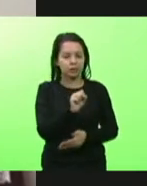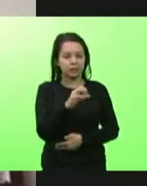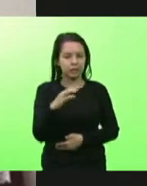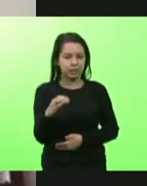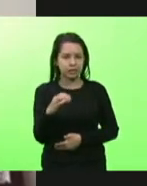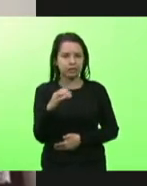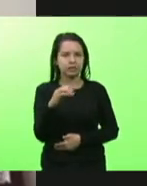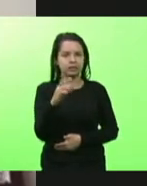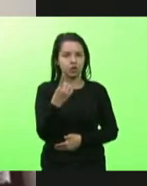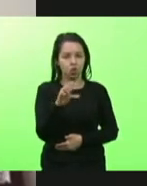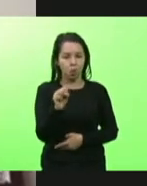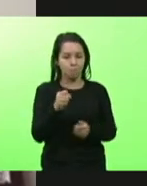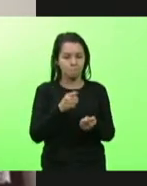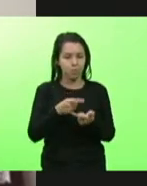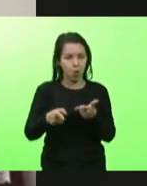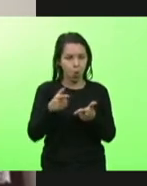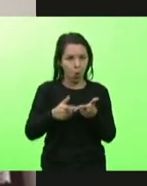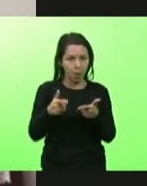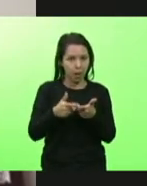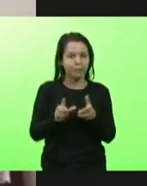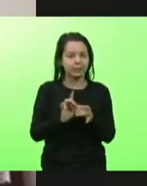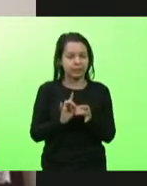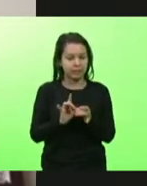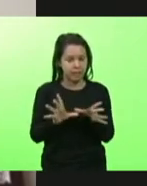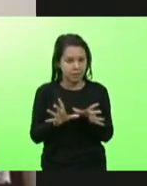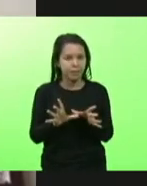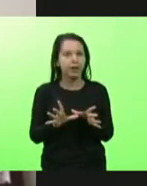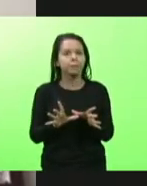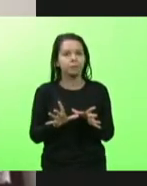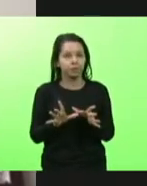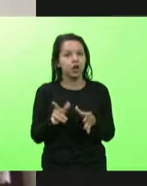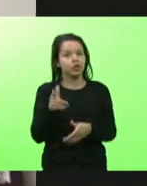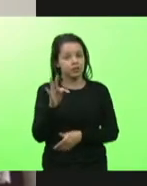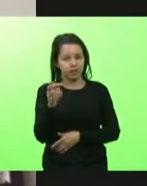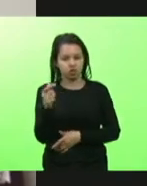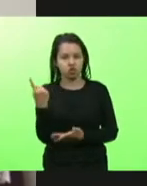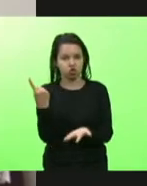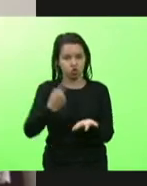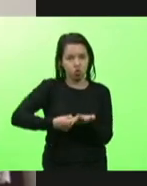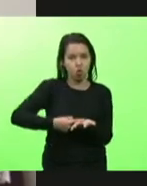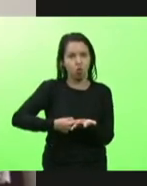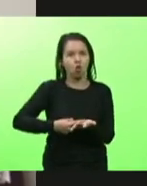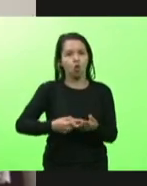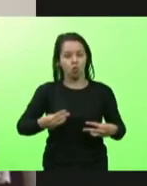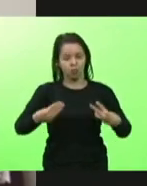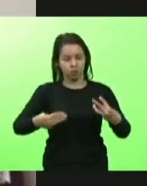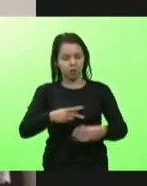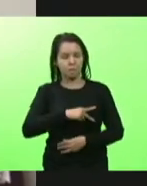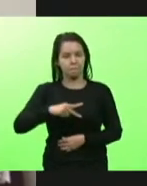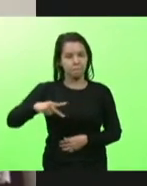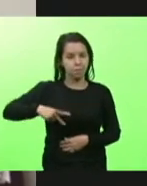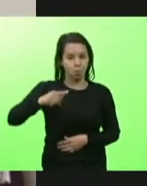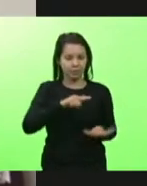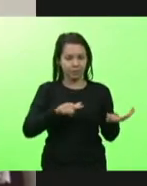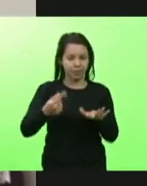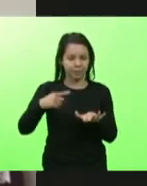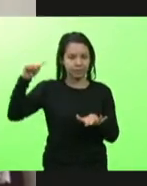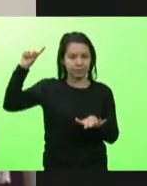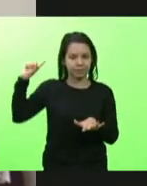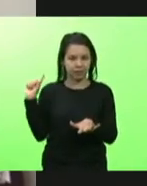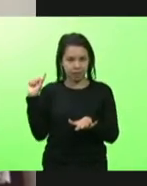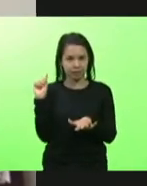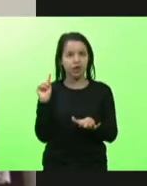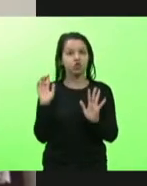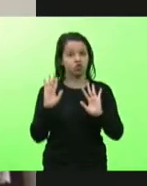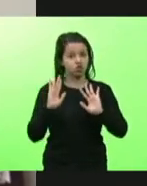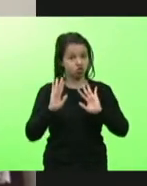O TAC, o ajustamento de conduta, foi firmado com o Ministério Público na semana passada, já está